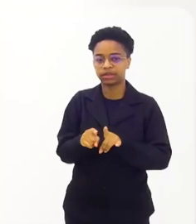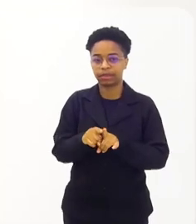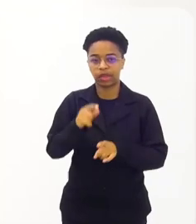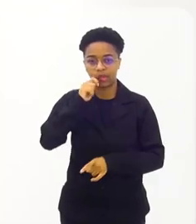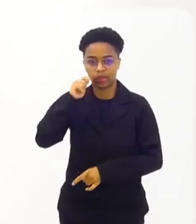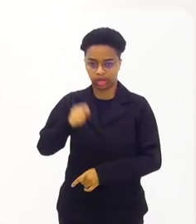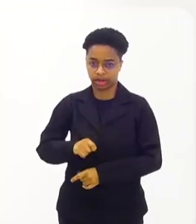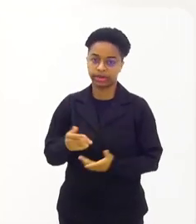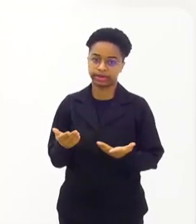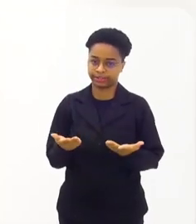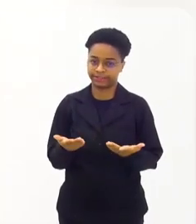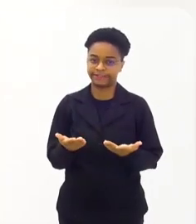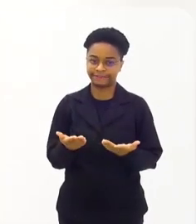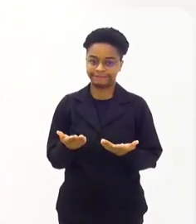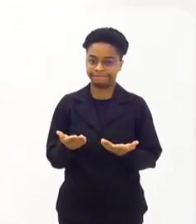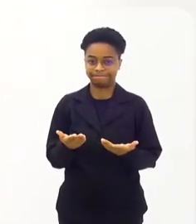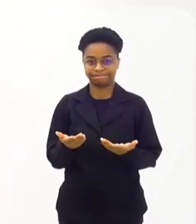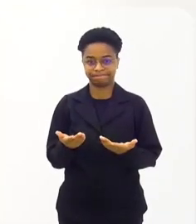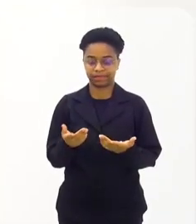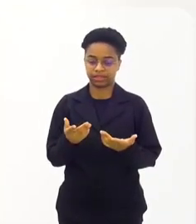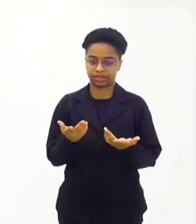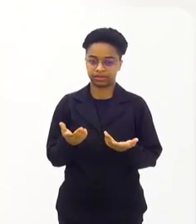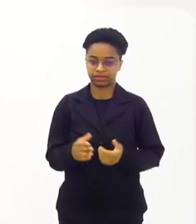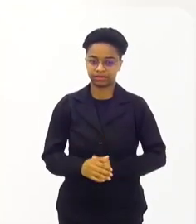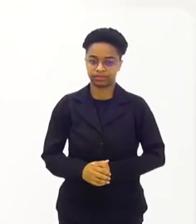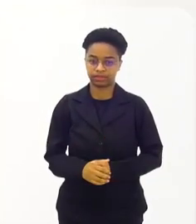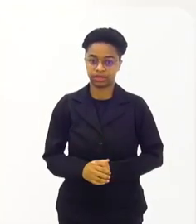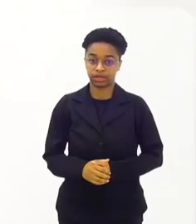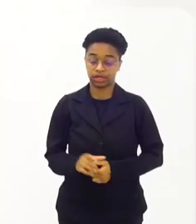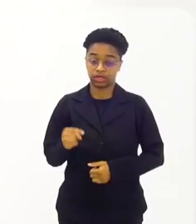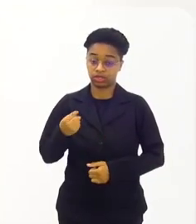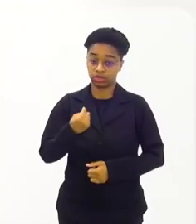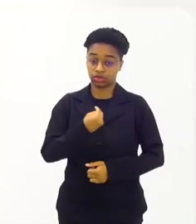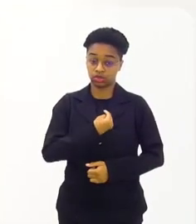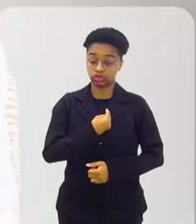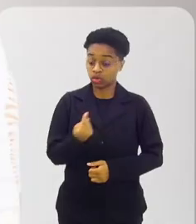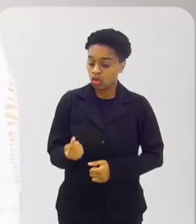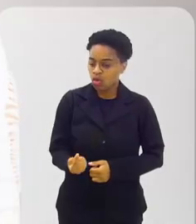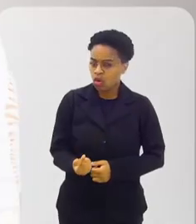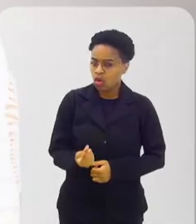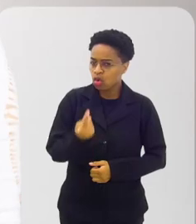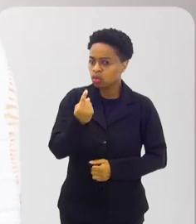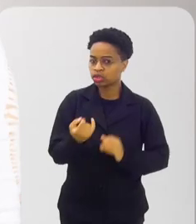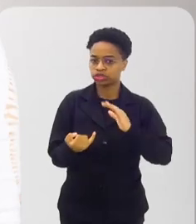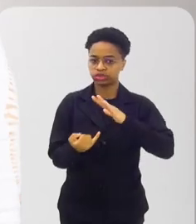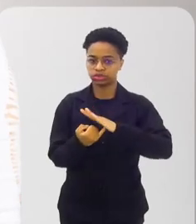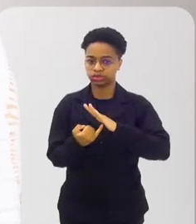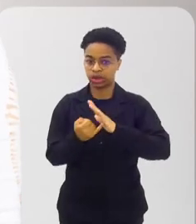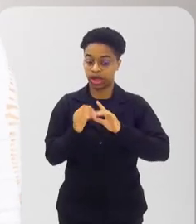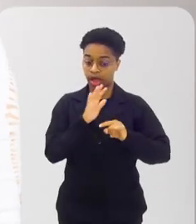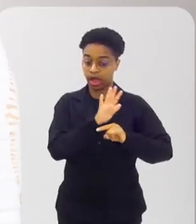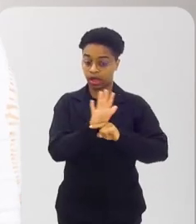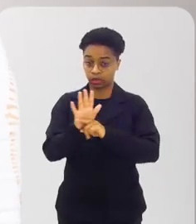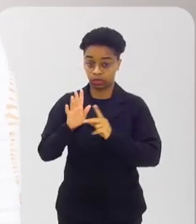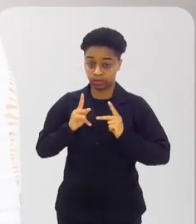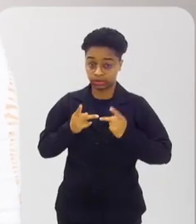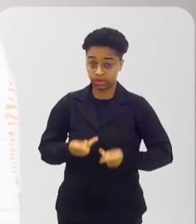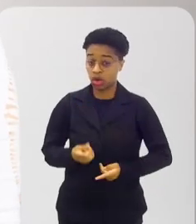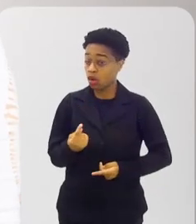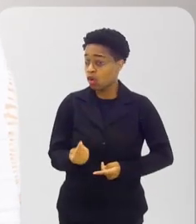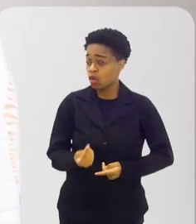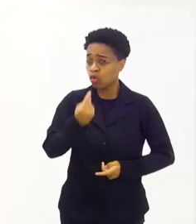É a Ucrânia. E a Ucrânia, né? Nós fomos a única instituição de ajuda humanitária a ser